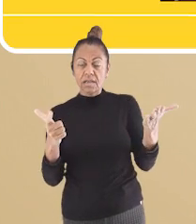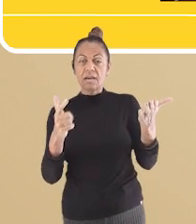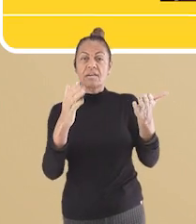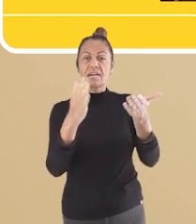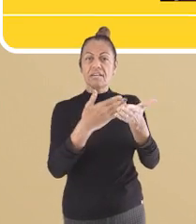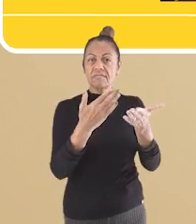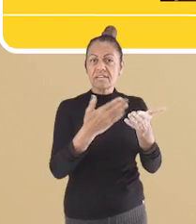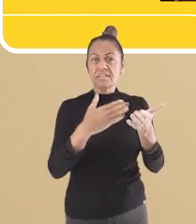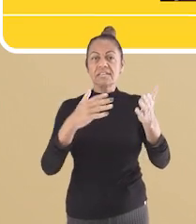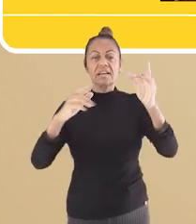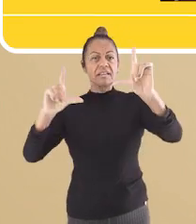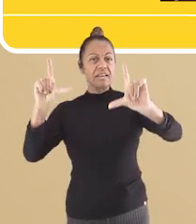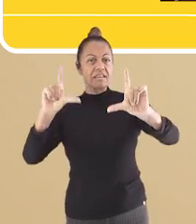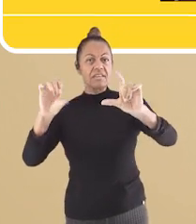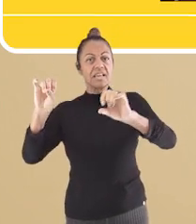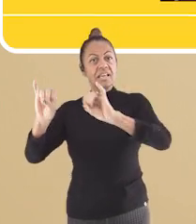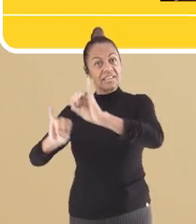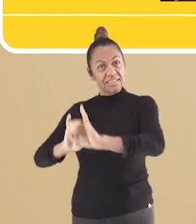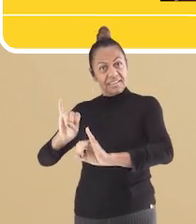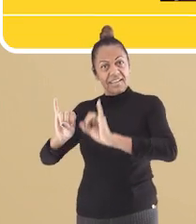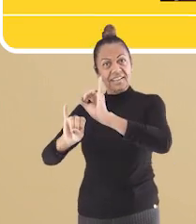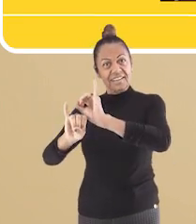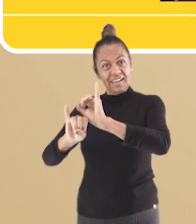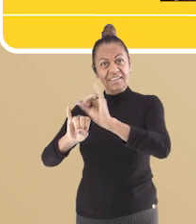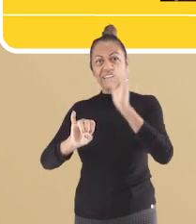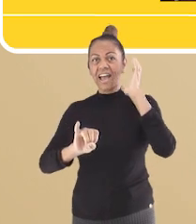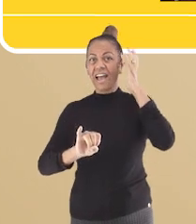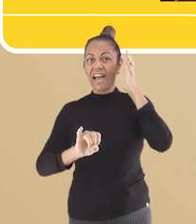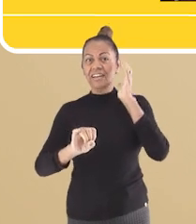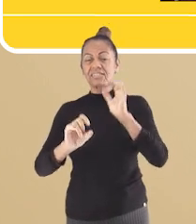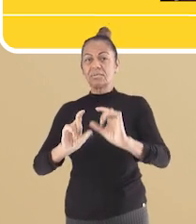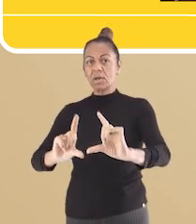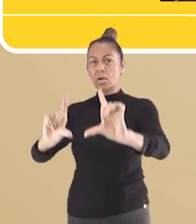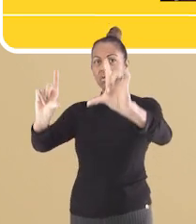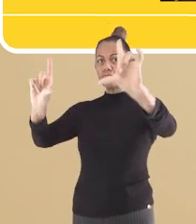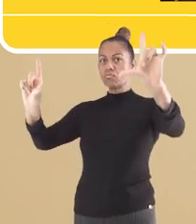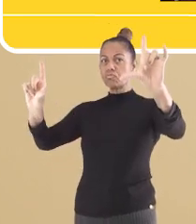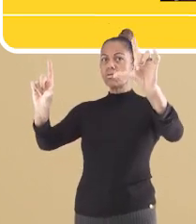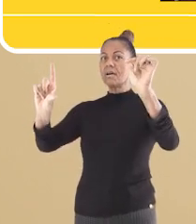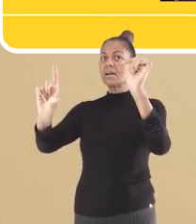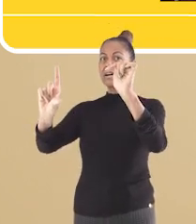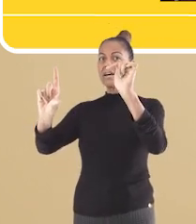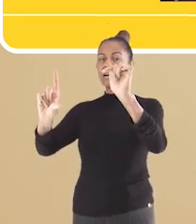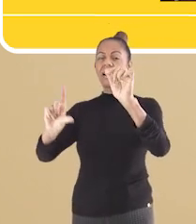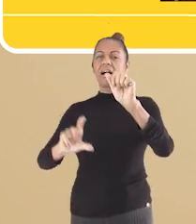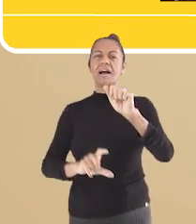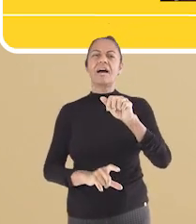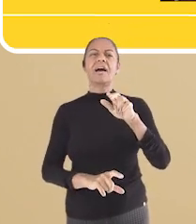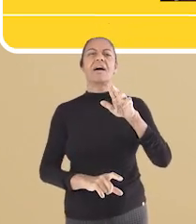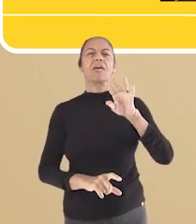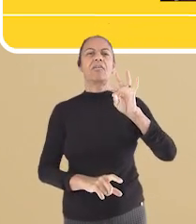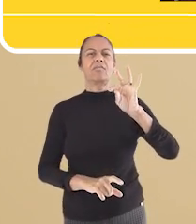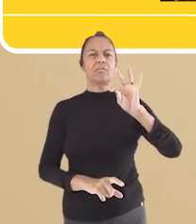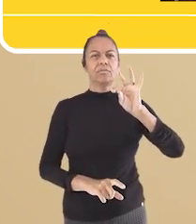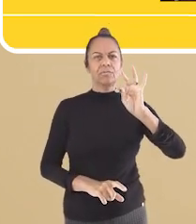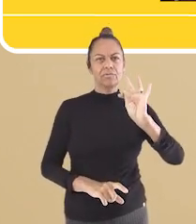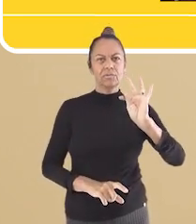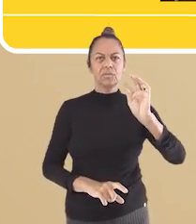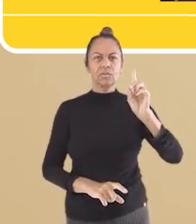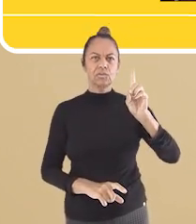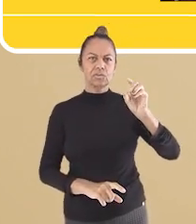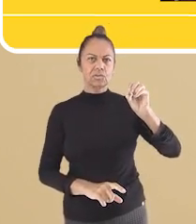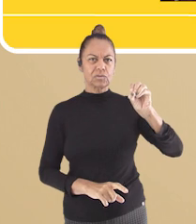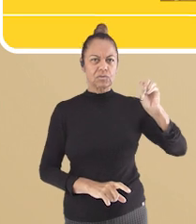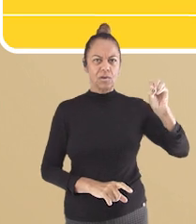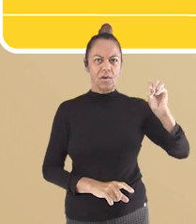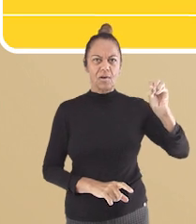Eles podem ser publicados em jornais, revistas, TV, internet, rádio e